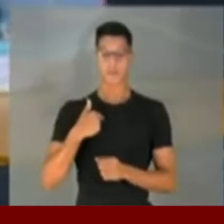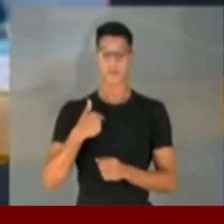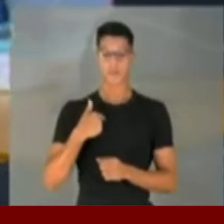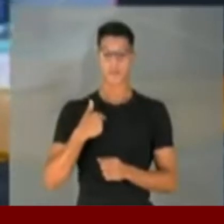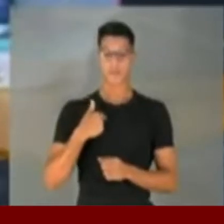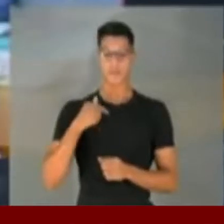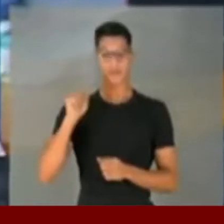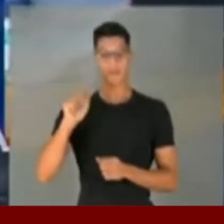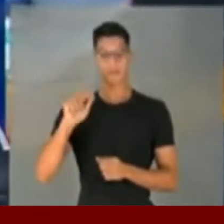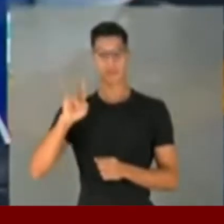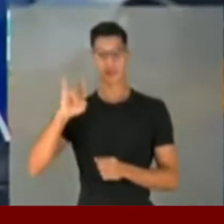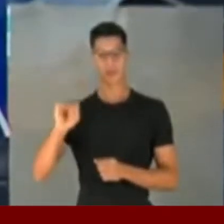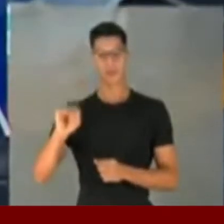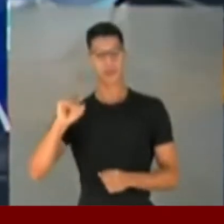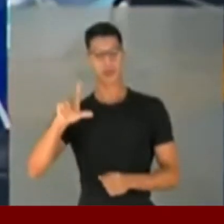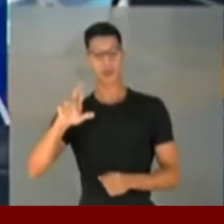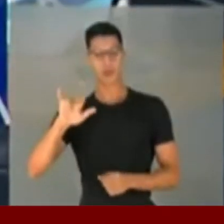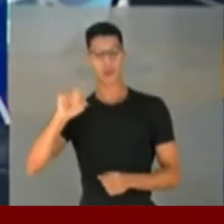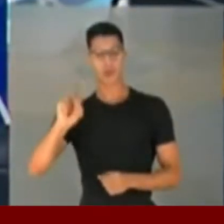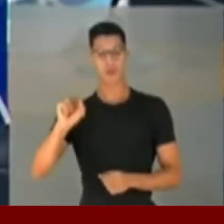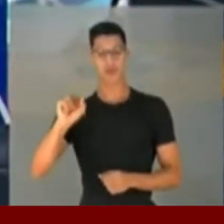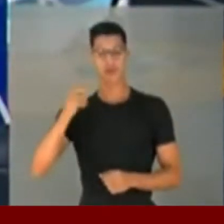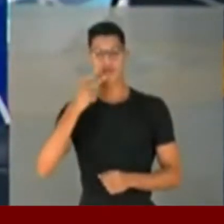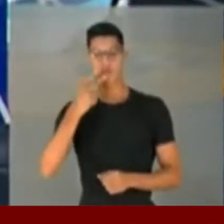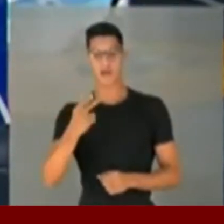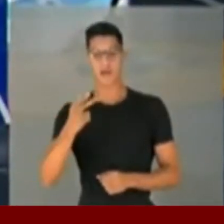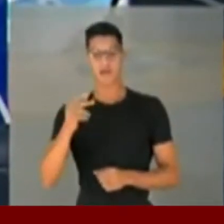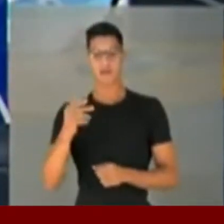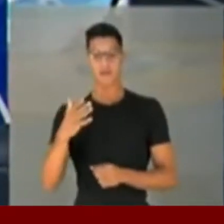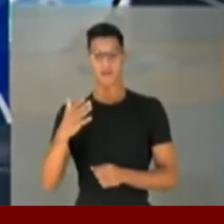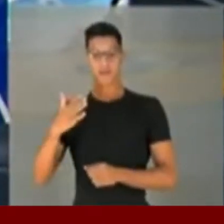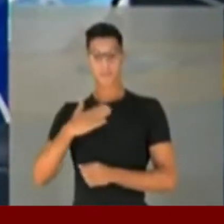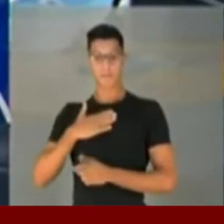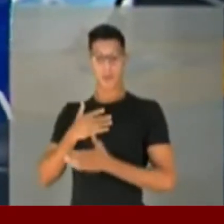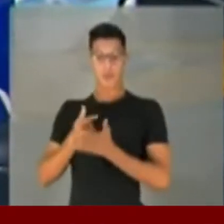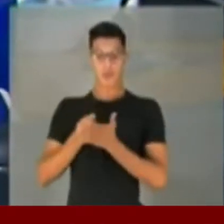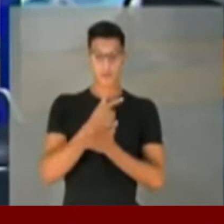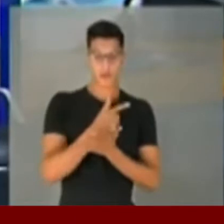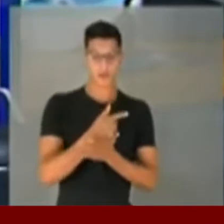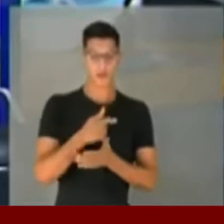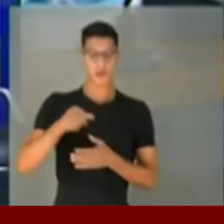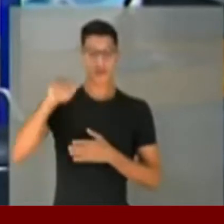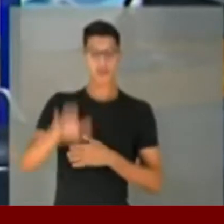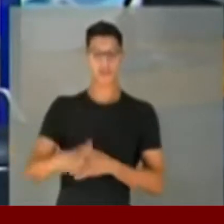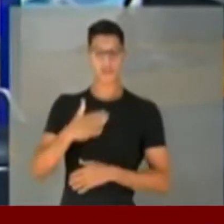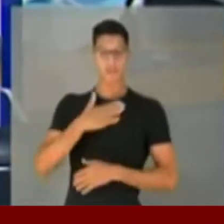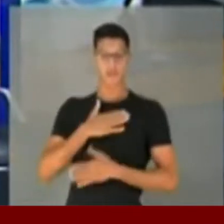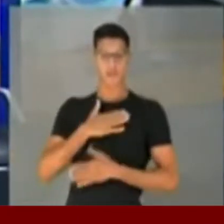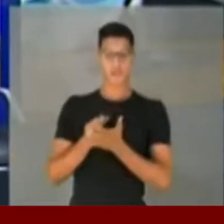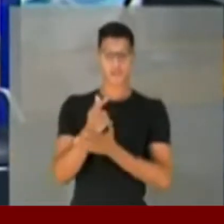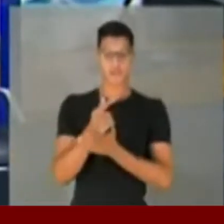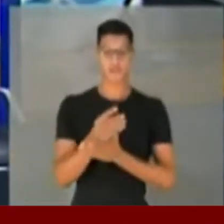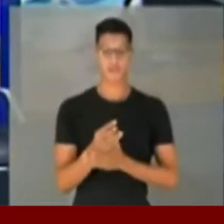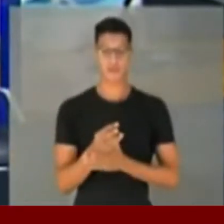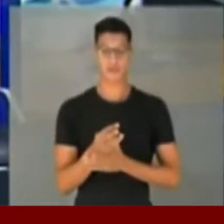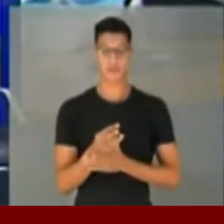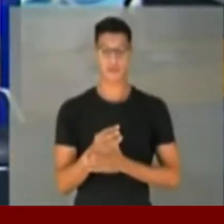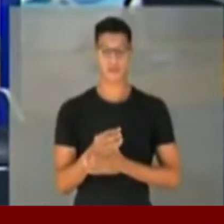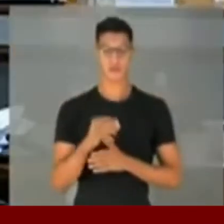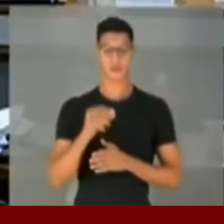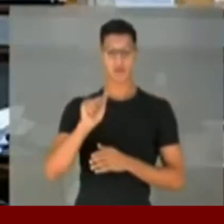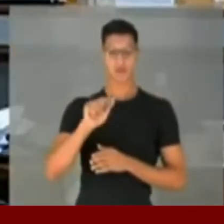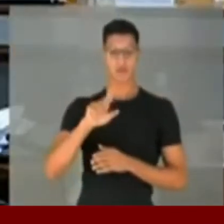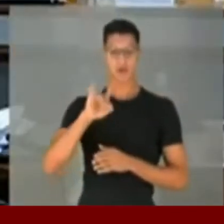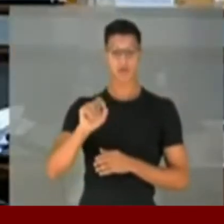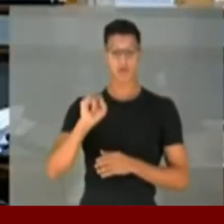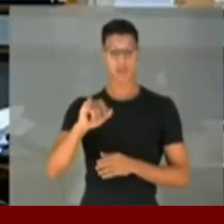No áudio, o Luiz Miranda, ele fala, cita, meu comprador. Quem seria esse meu comprador? Na excelência, o áudio,